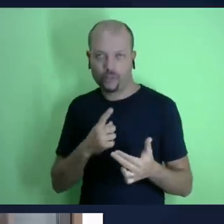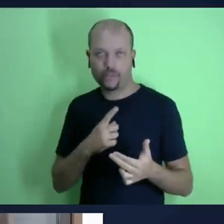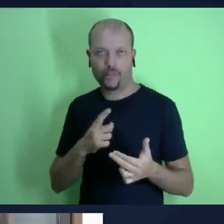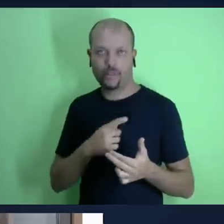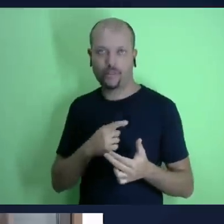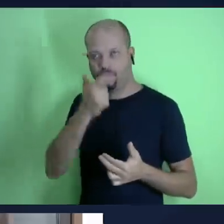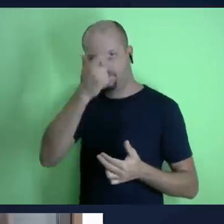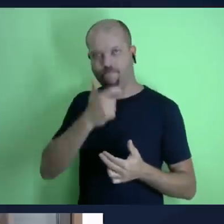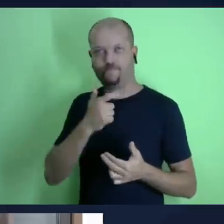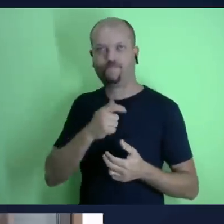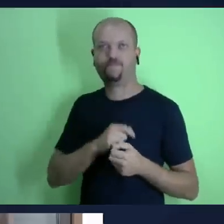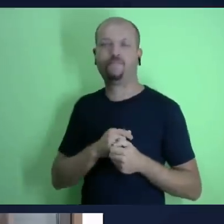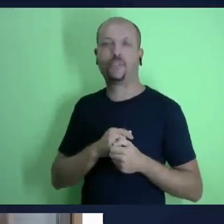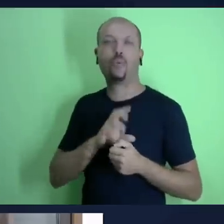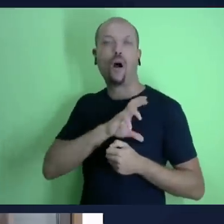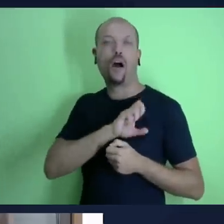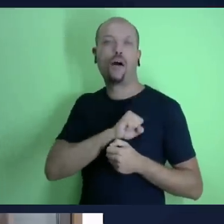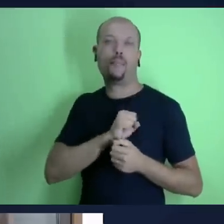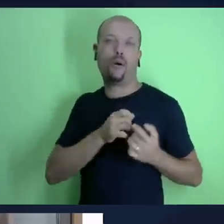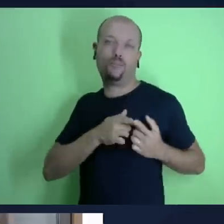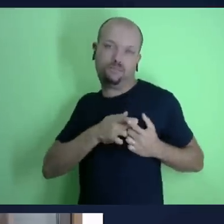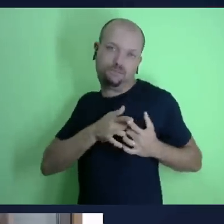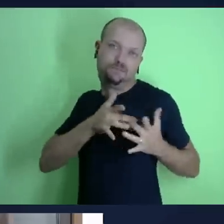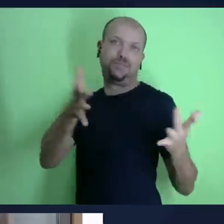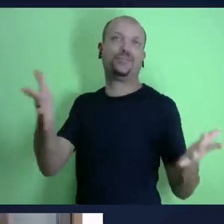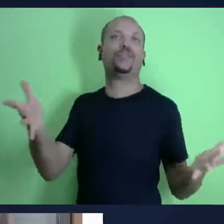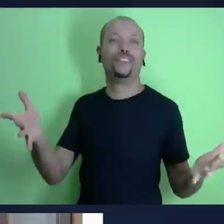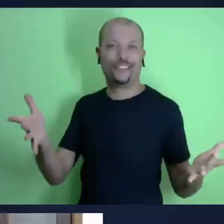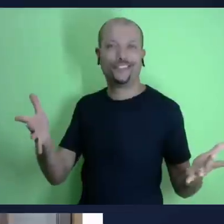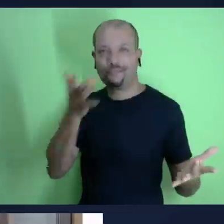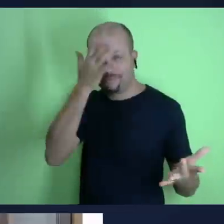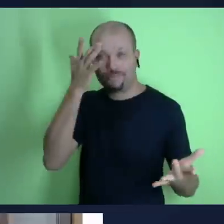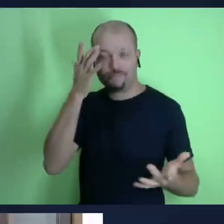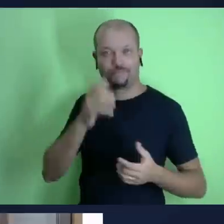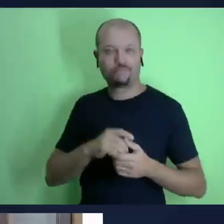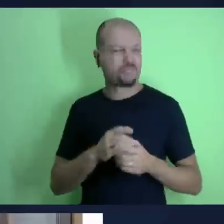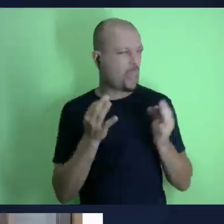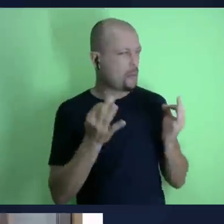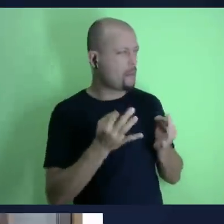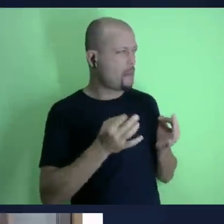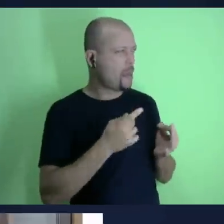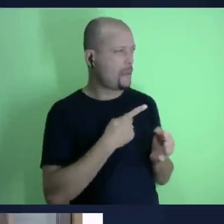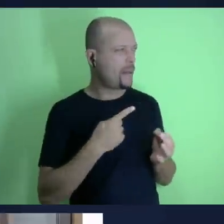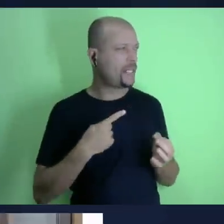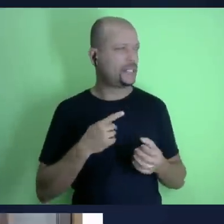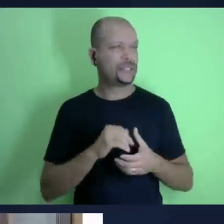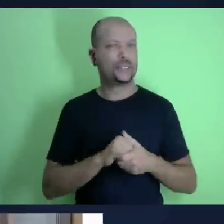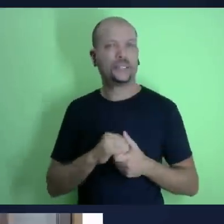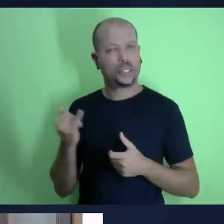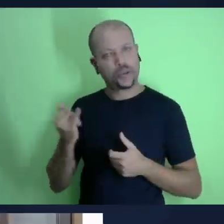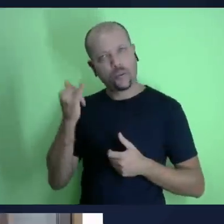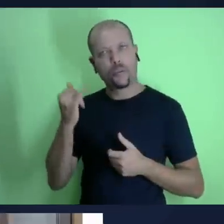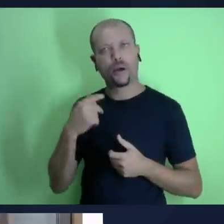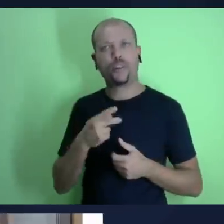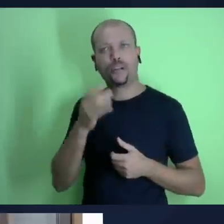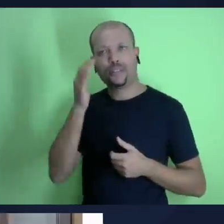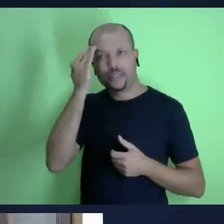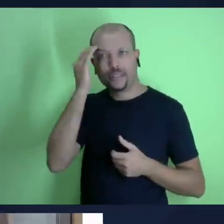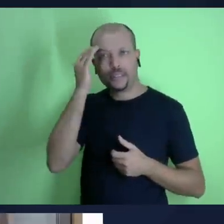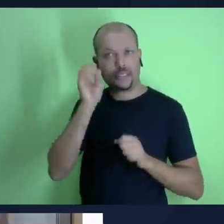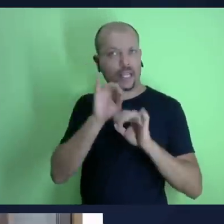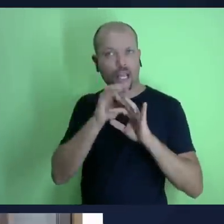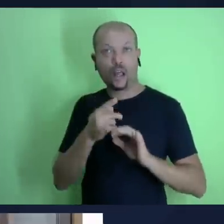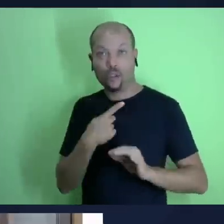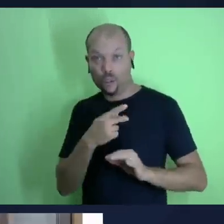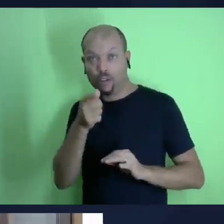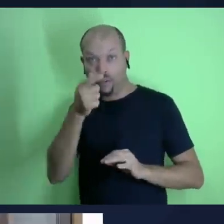que nos acompanha entendermos que amar a deus não é uma obrigação no sentido de que